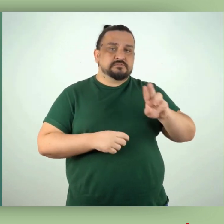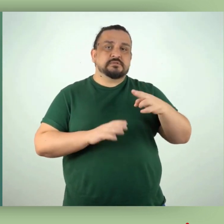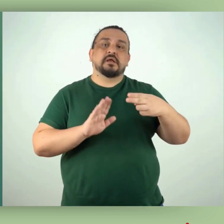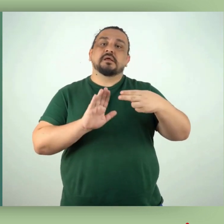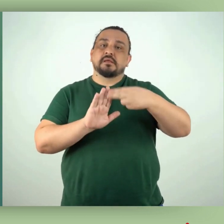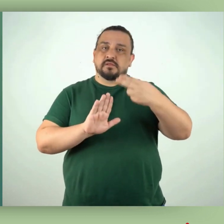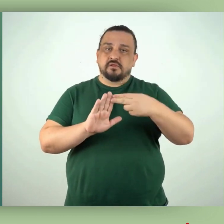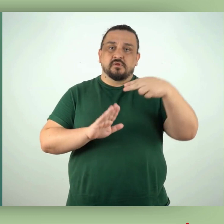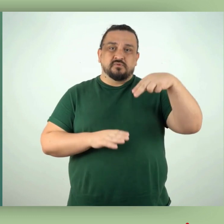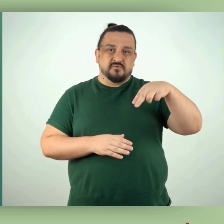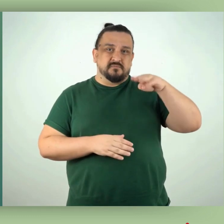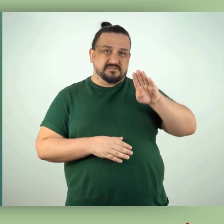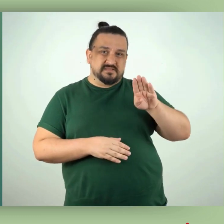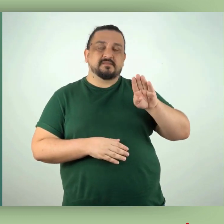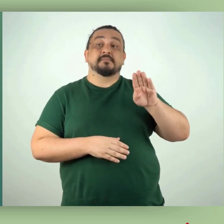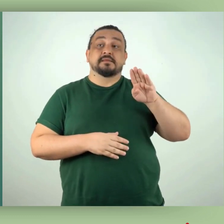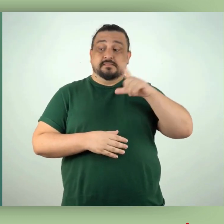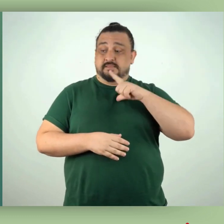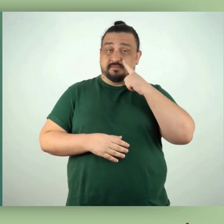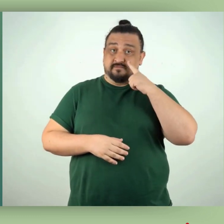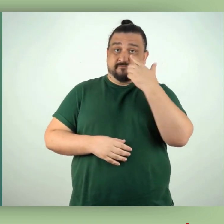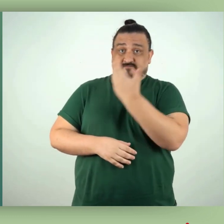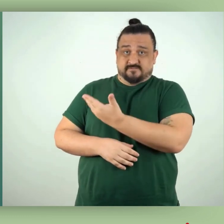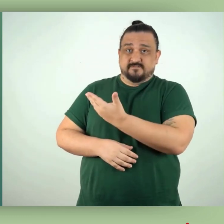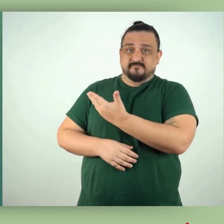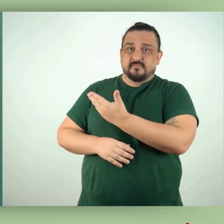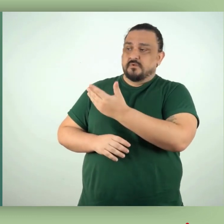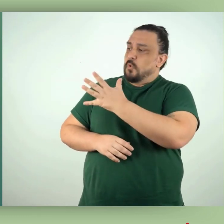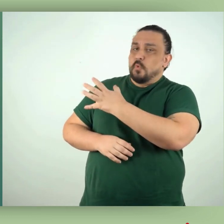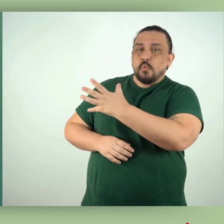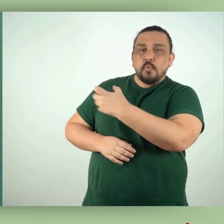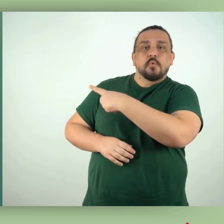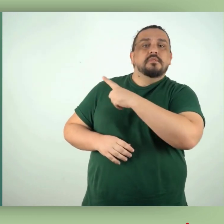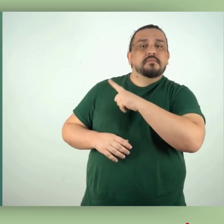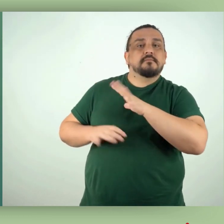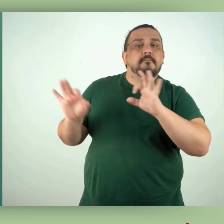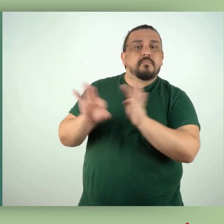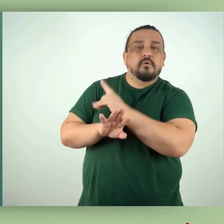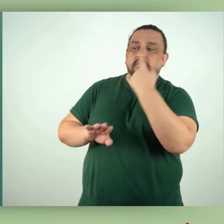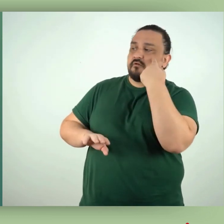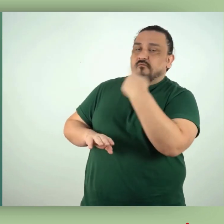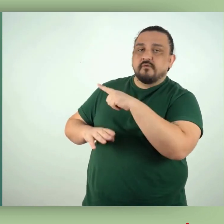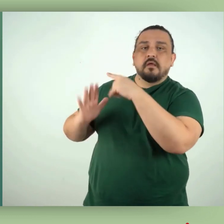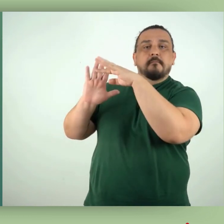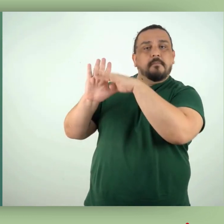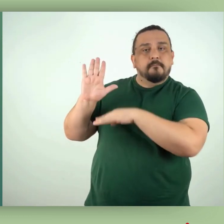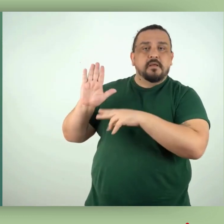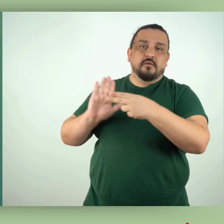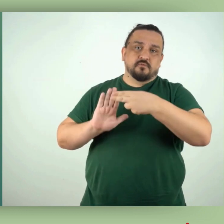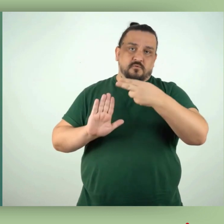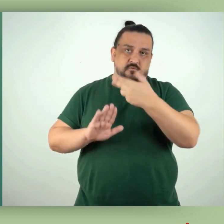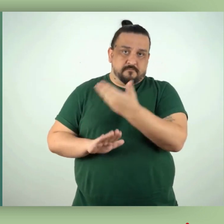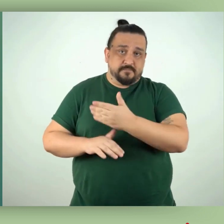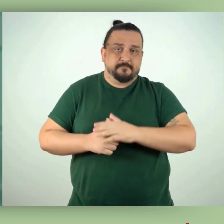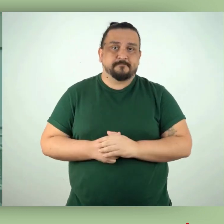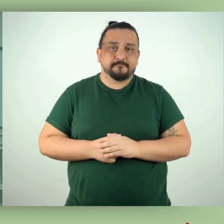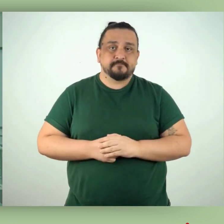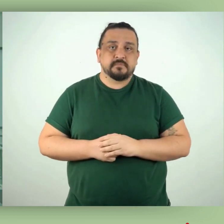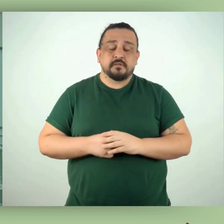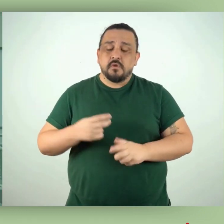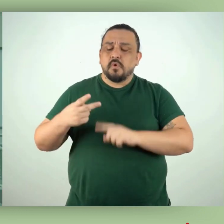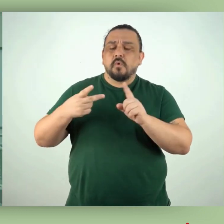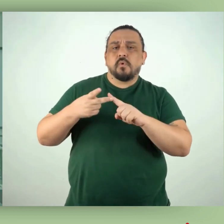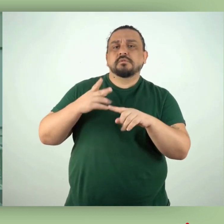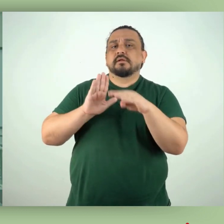brasileira NBR 100004. Você pode acessar esta norma através do QR Code mostrado na tela. O